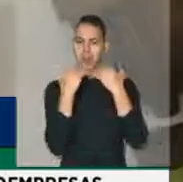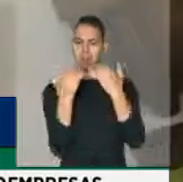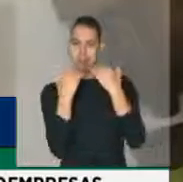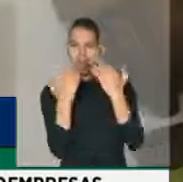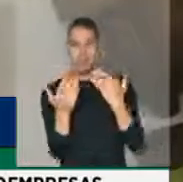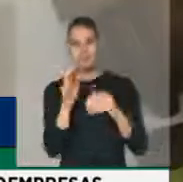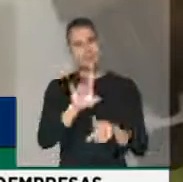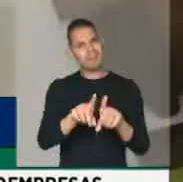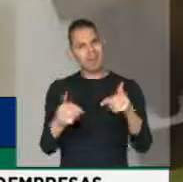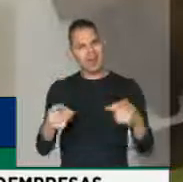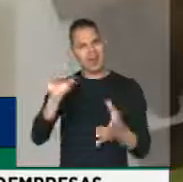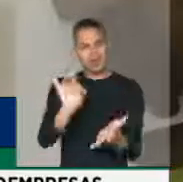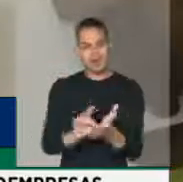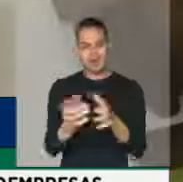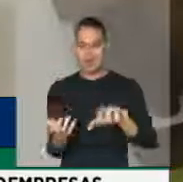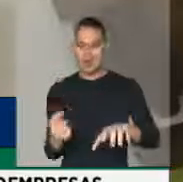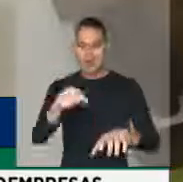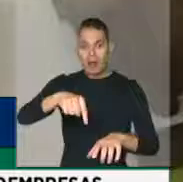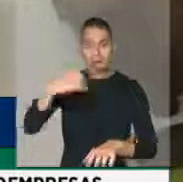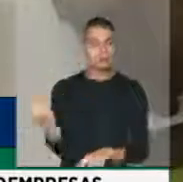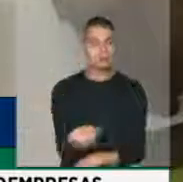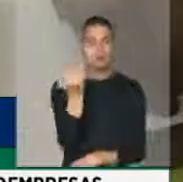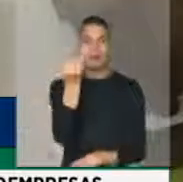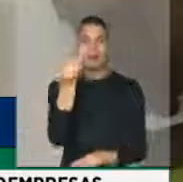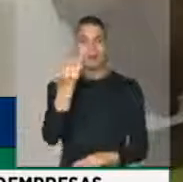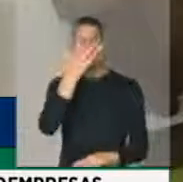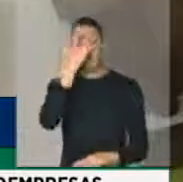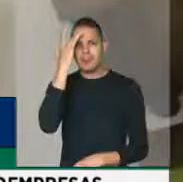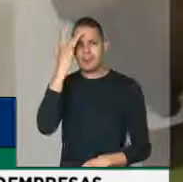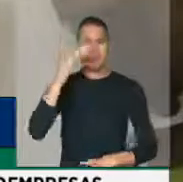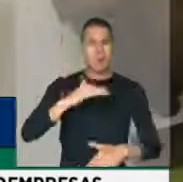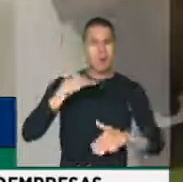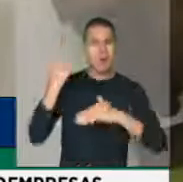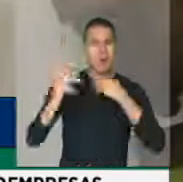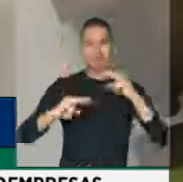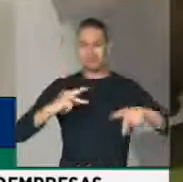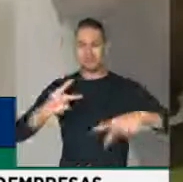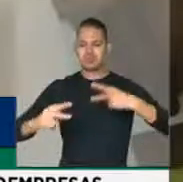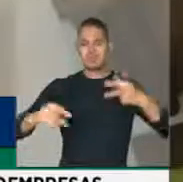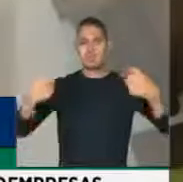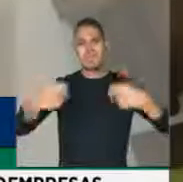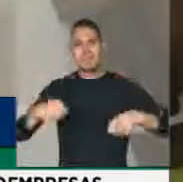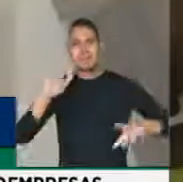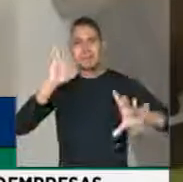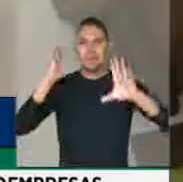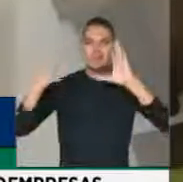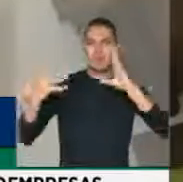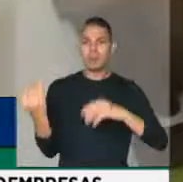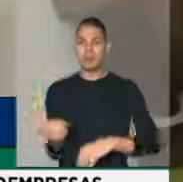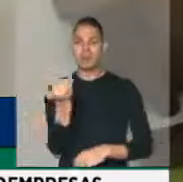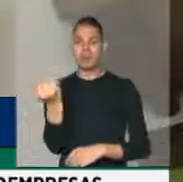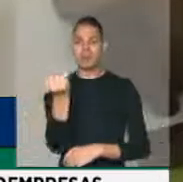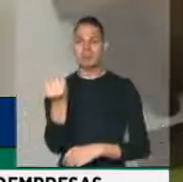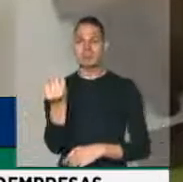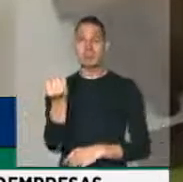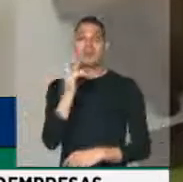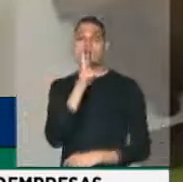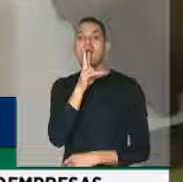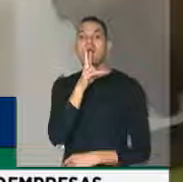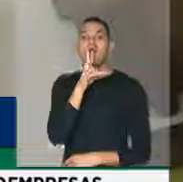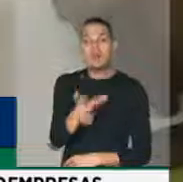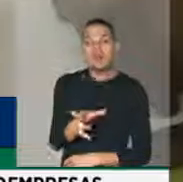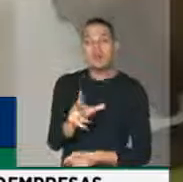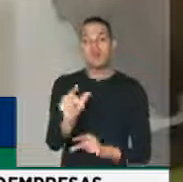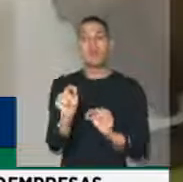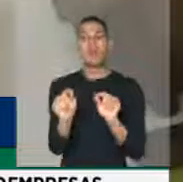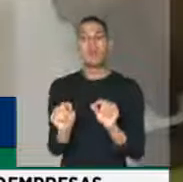é fundamental. E nesse momento, com tanta gente morta, com tanta gente precisando de decisões importantes, quem está respondendo